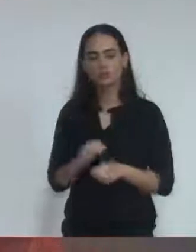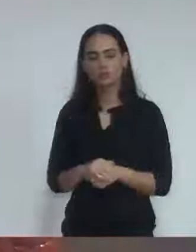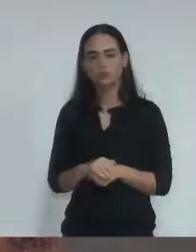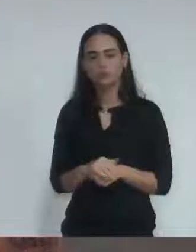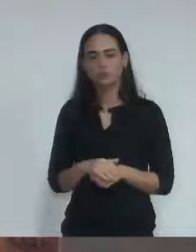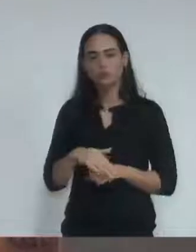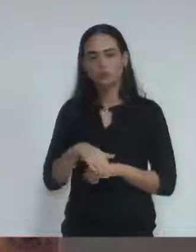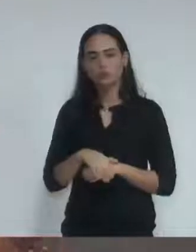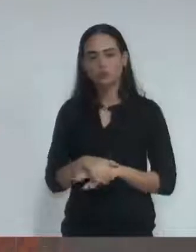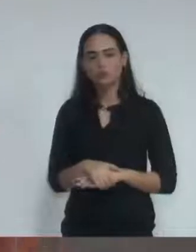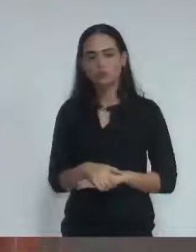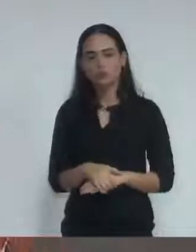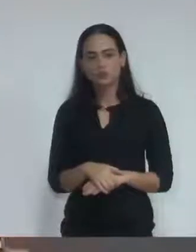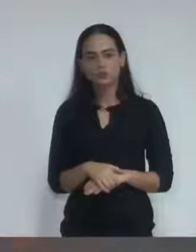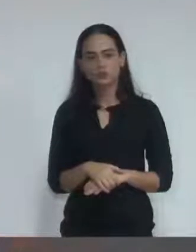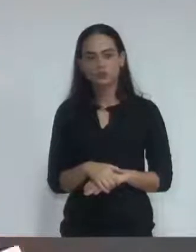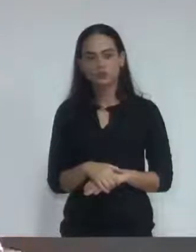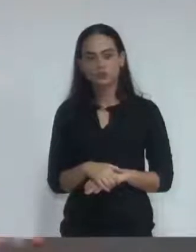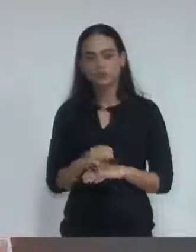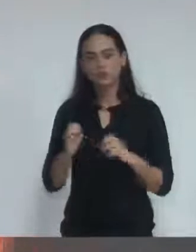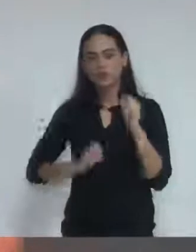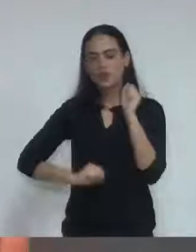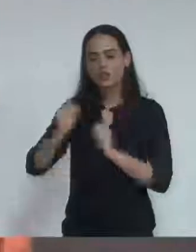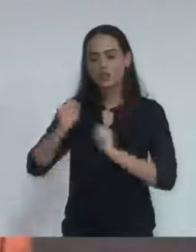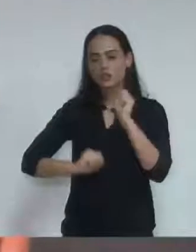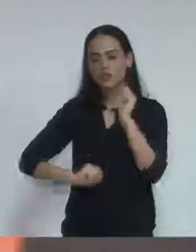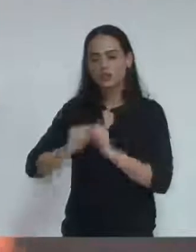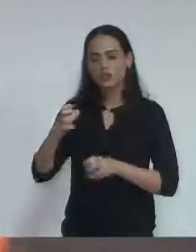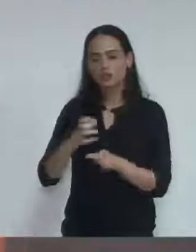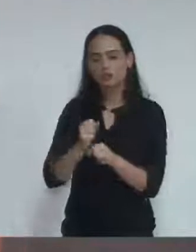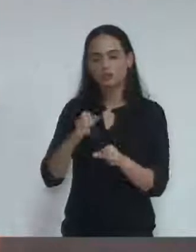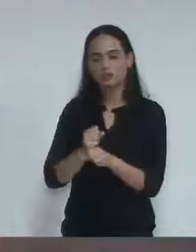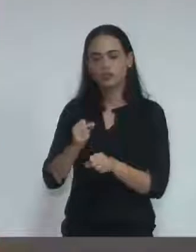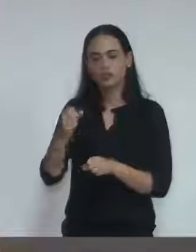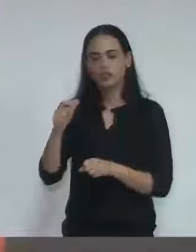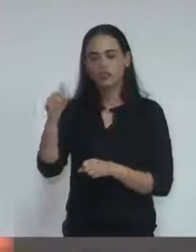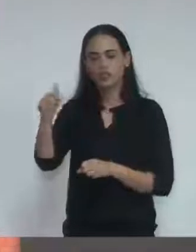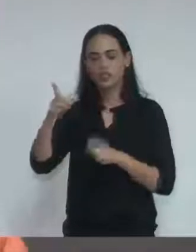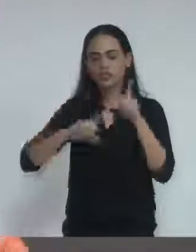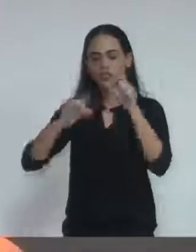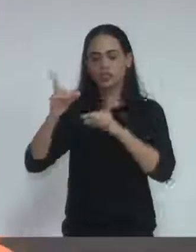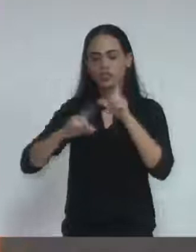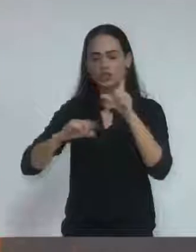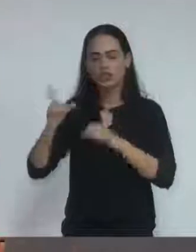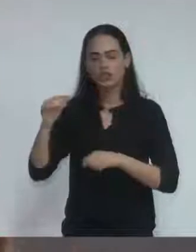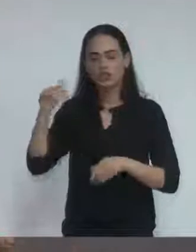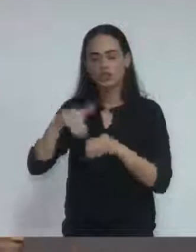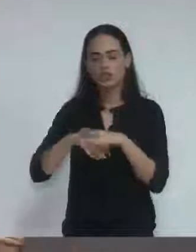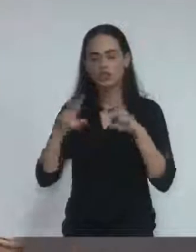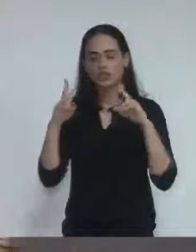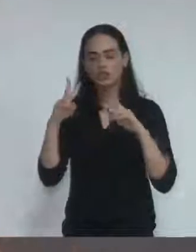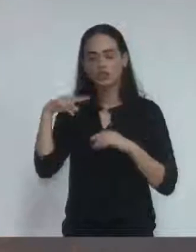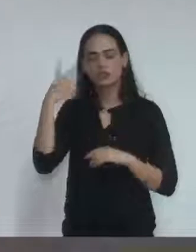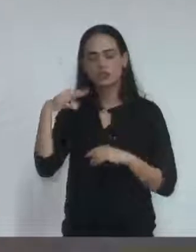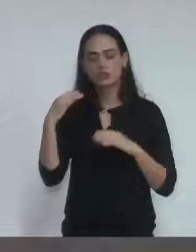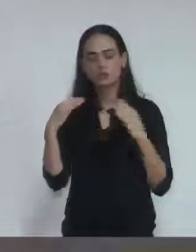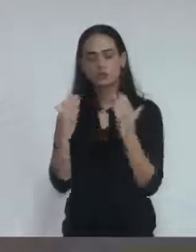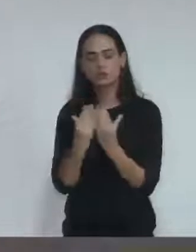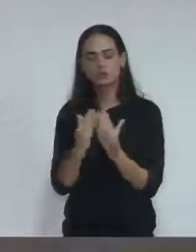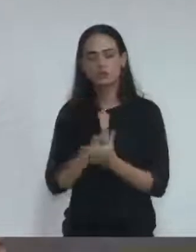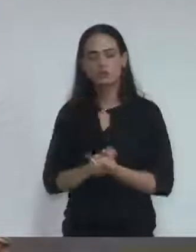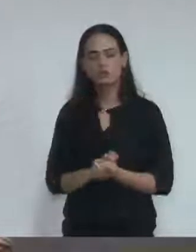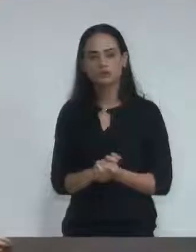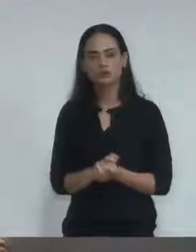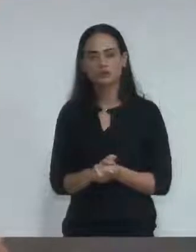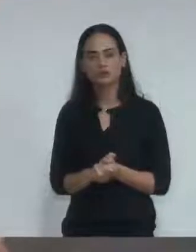número 643, Jardim Santa Rosa. Escritório Contábil, sete estrela, endereço Rua Jundiaí, número 53, centro. Escritório Contabilidade